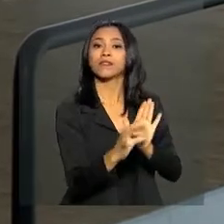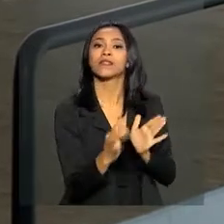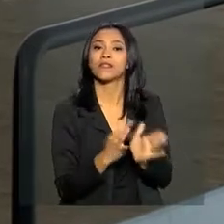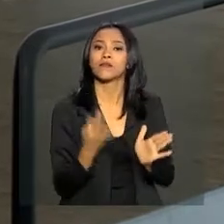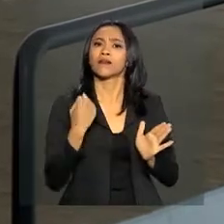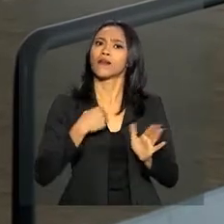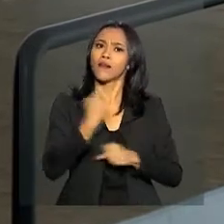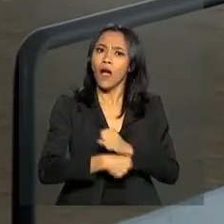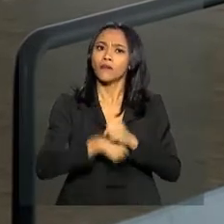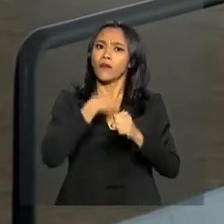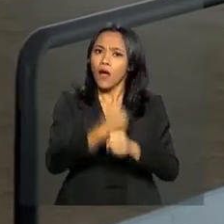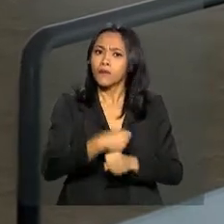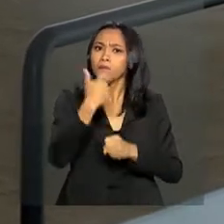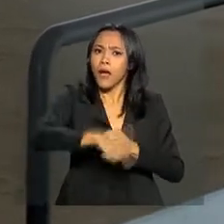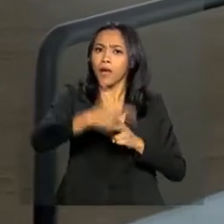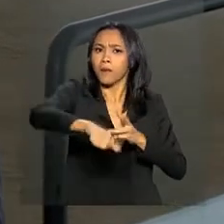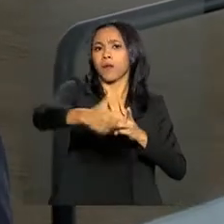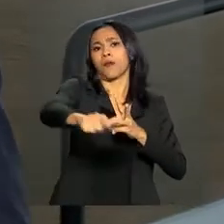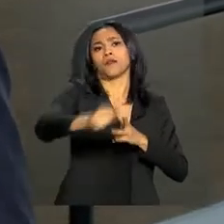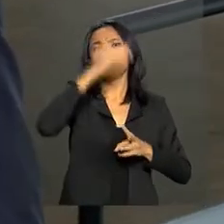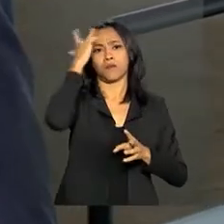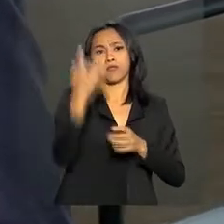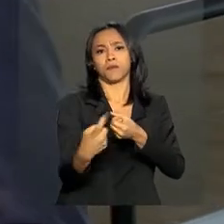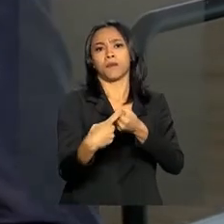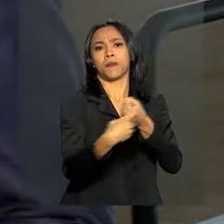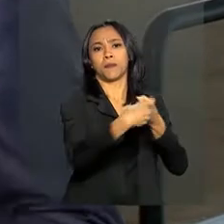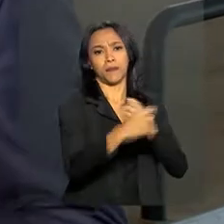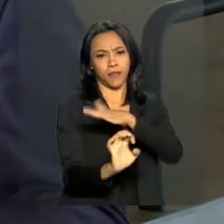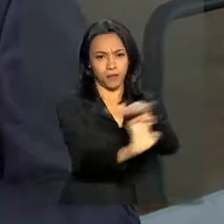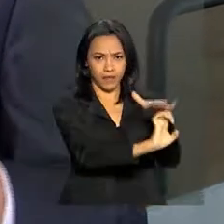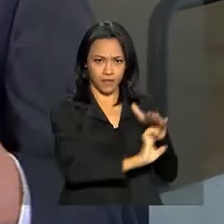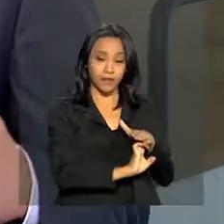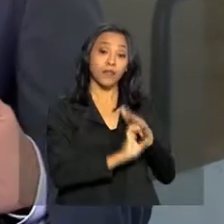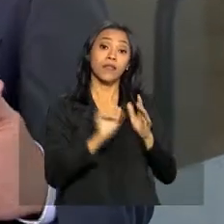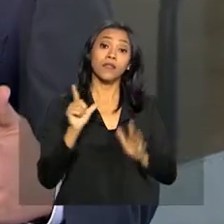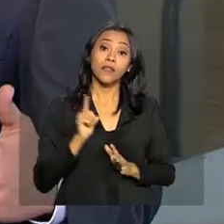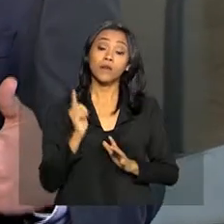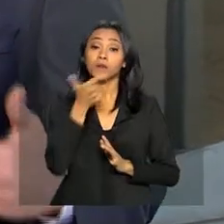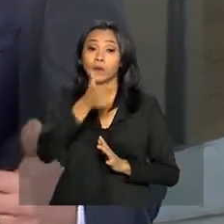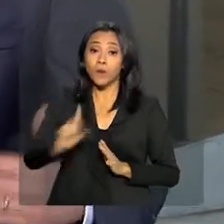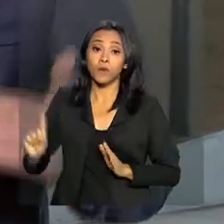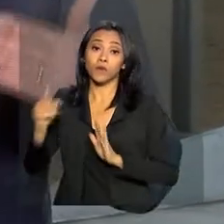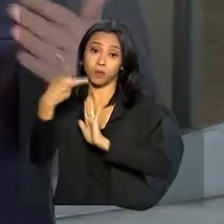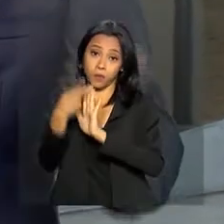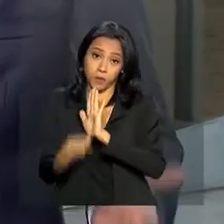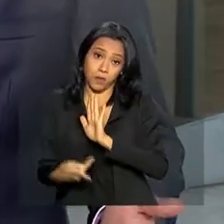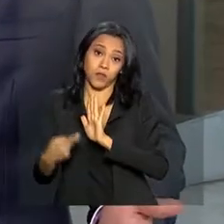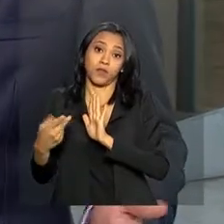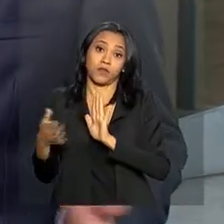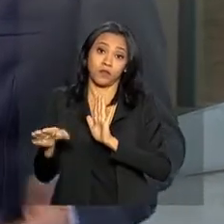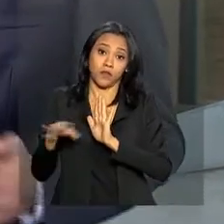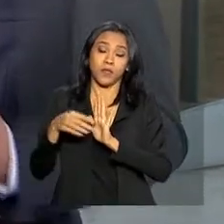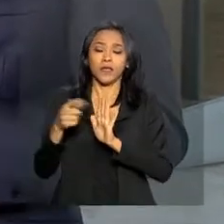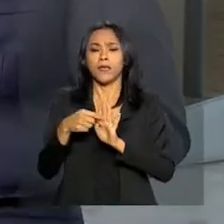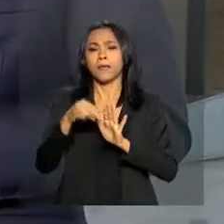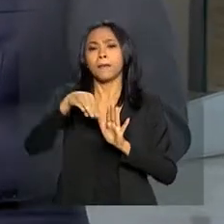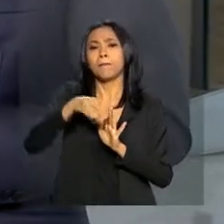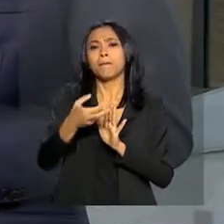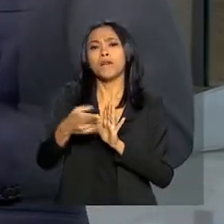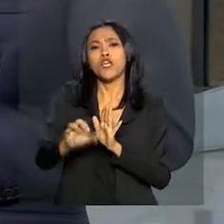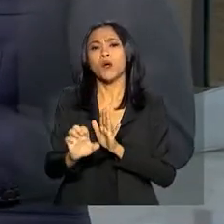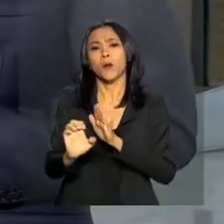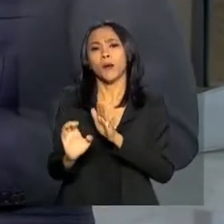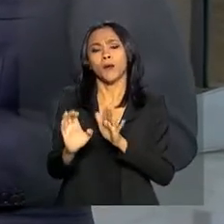aumenta mais o interesse pelo programa. Além disso, nós temos programas voltados para a promoção de integridade em pequenas e microempresas. Nós